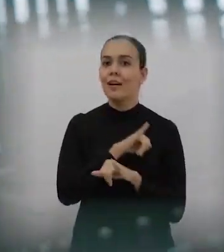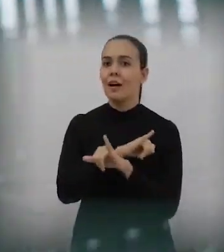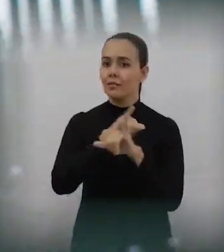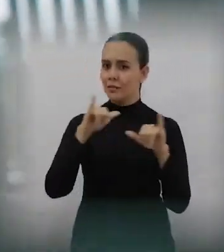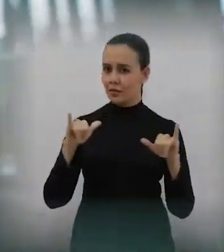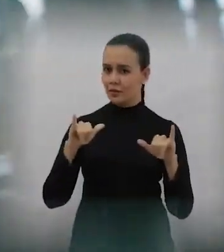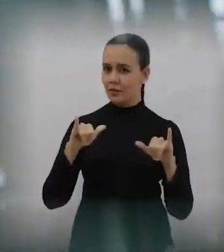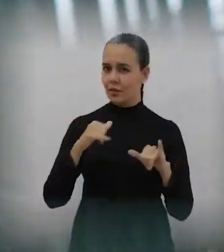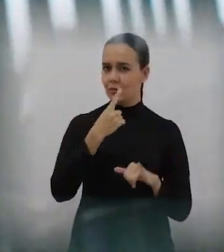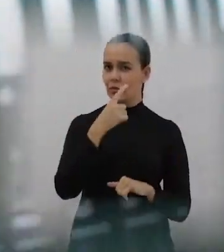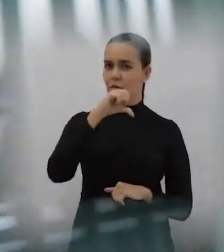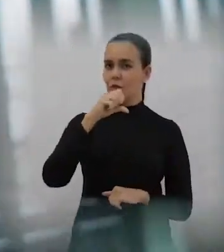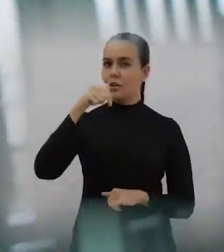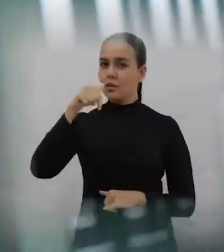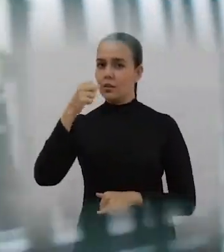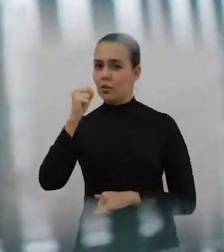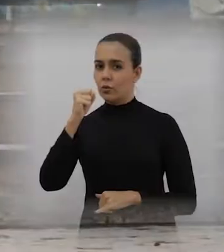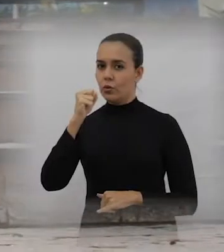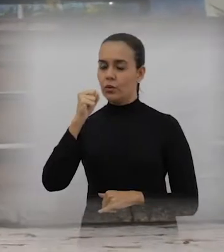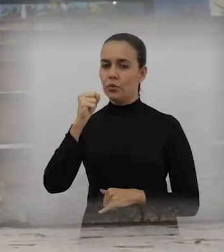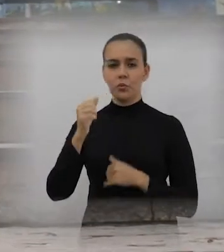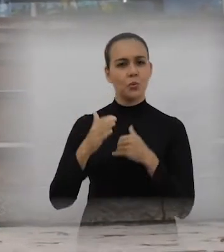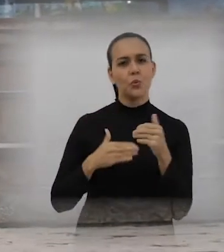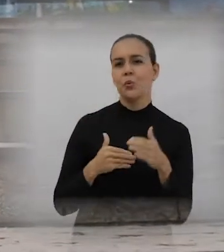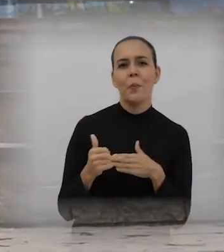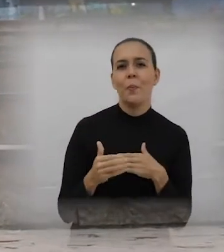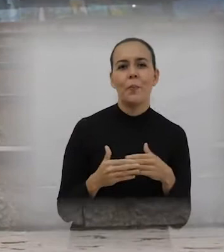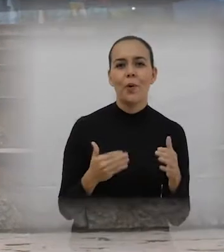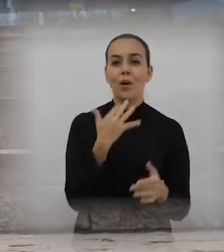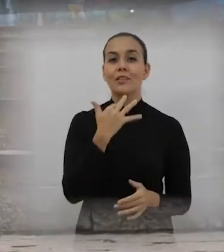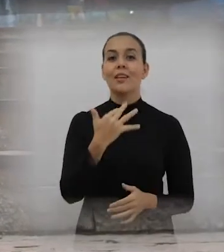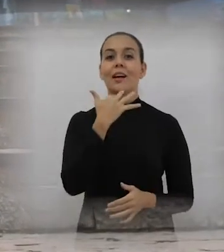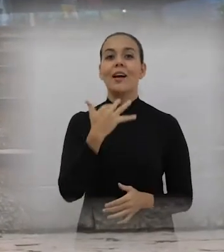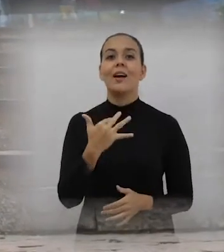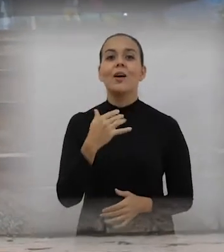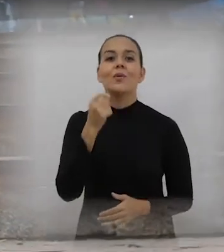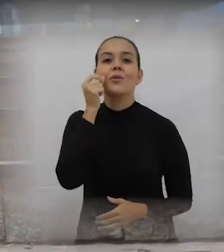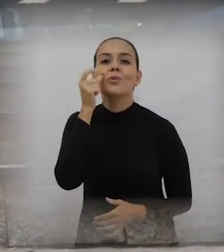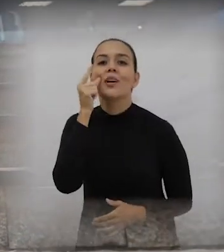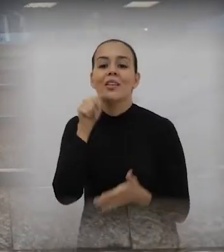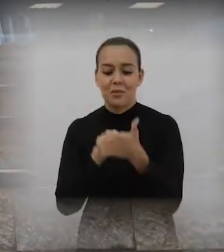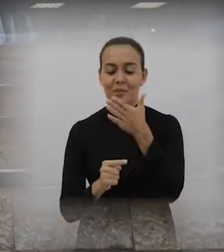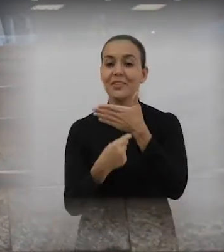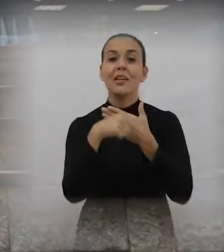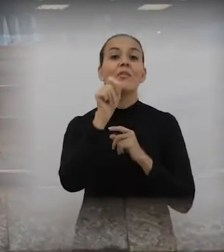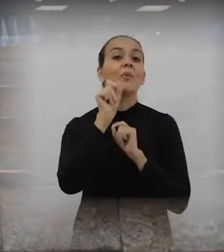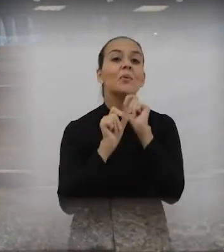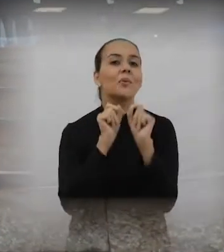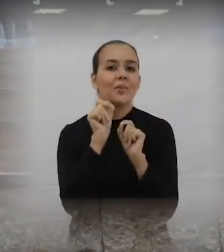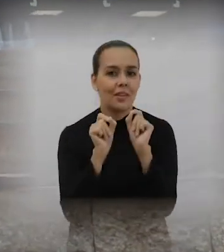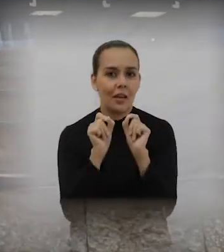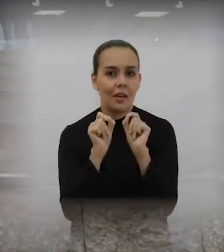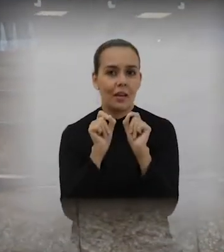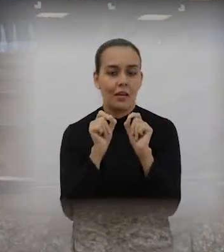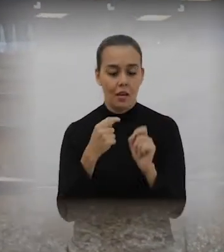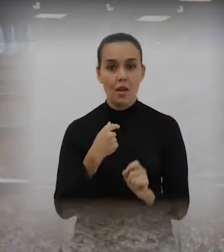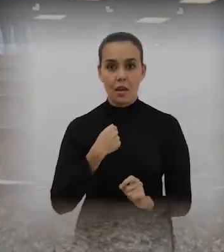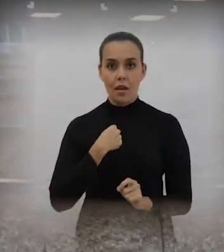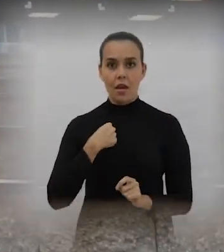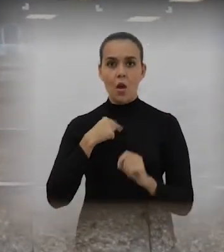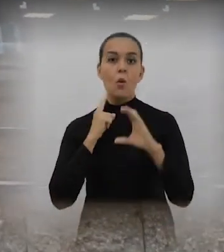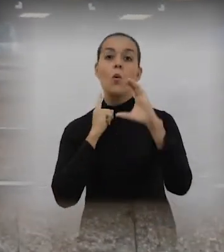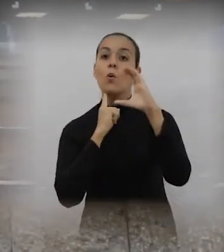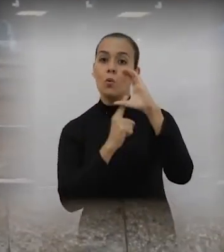metáfora é a seguinte. Eu, Deng Xiaoping, sou comunista e morrerei comunista.